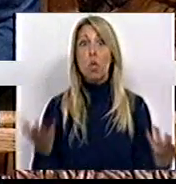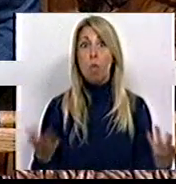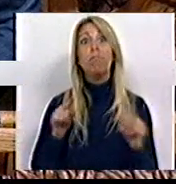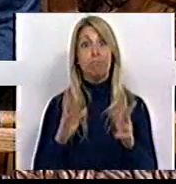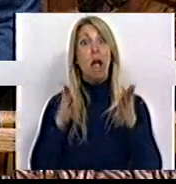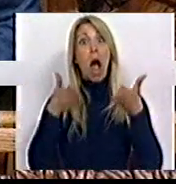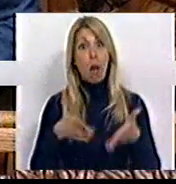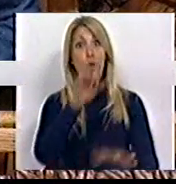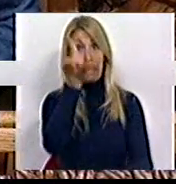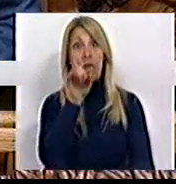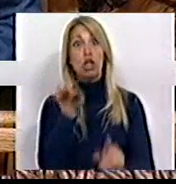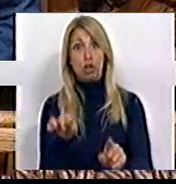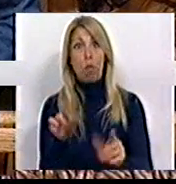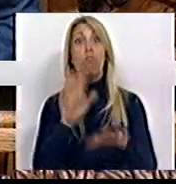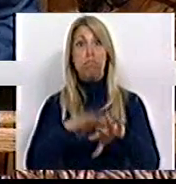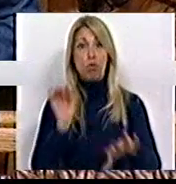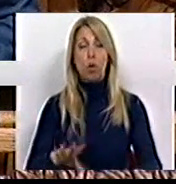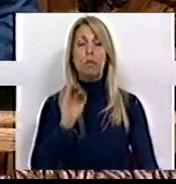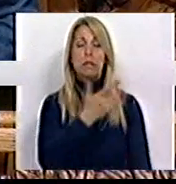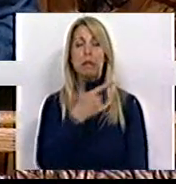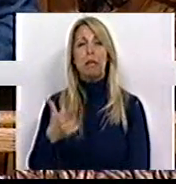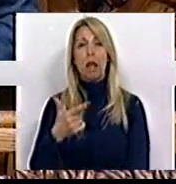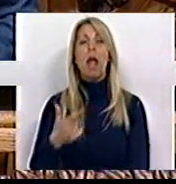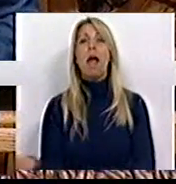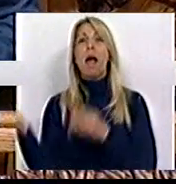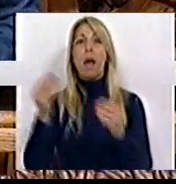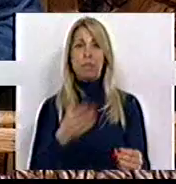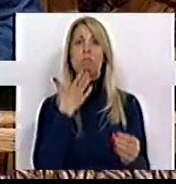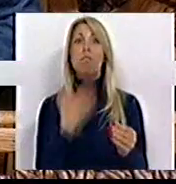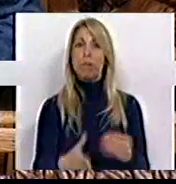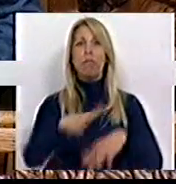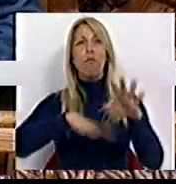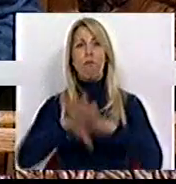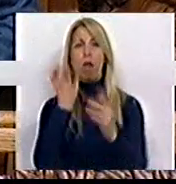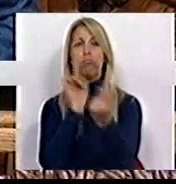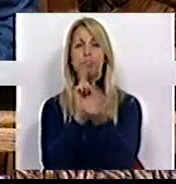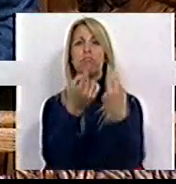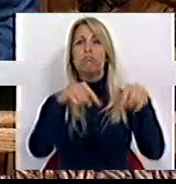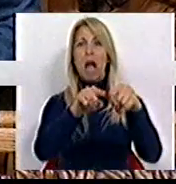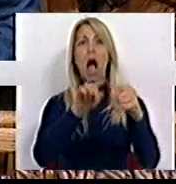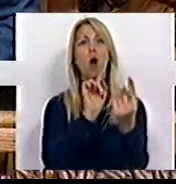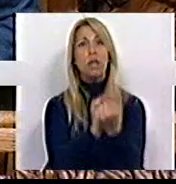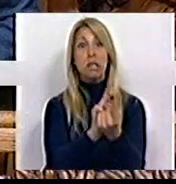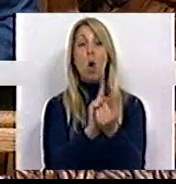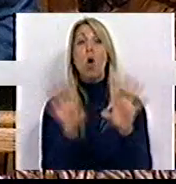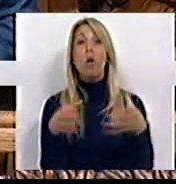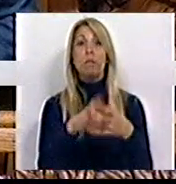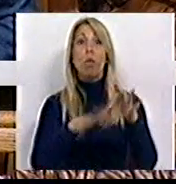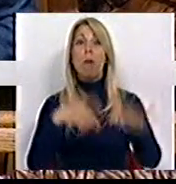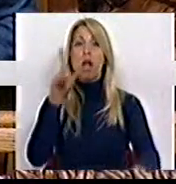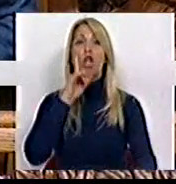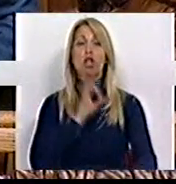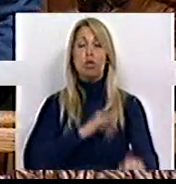questão que o PCP apresenta o requerimento para que se realize a audição na Comissão Parlamentar da Sra.